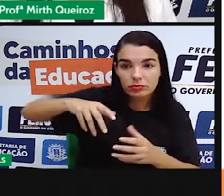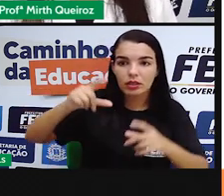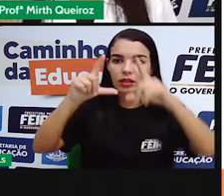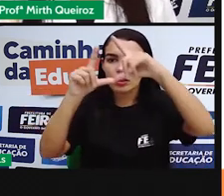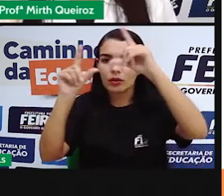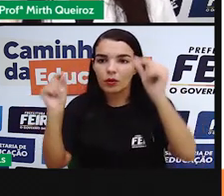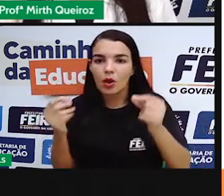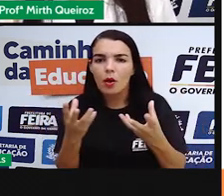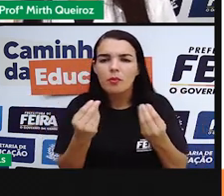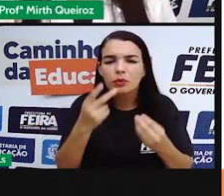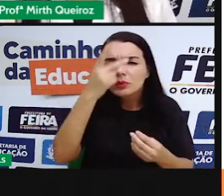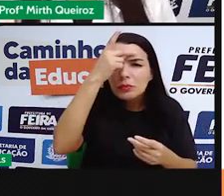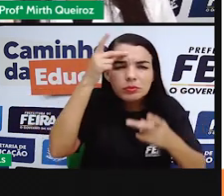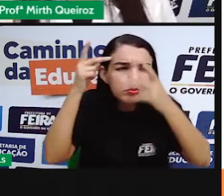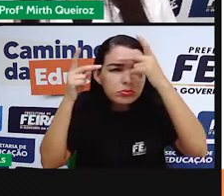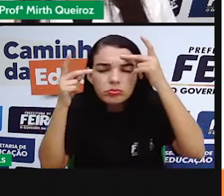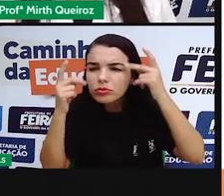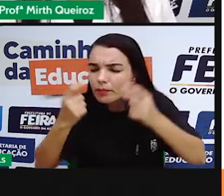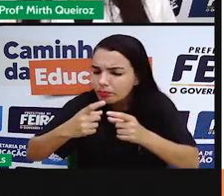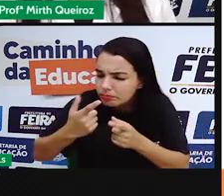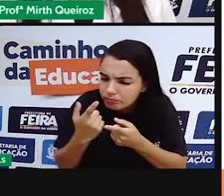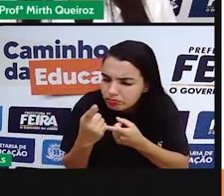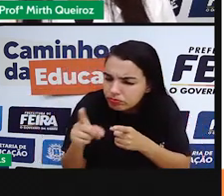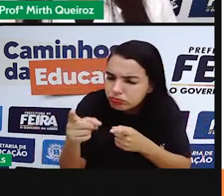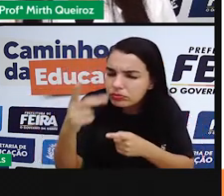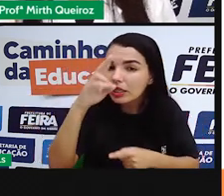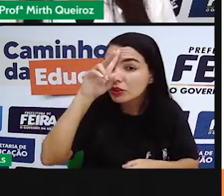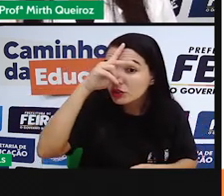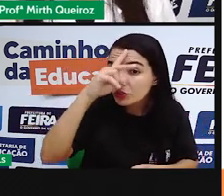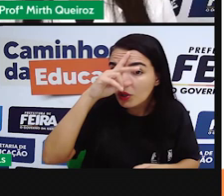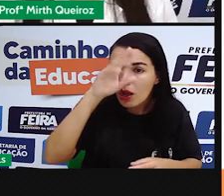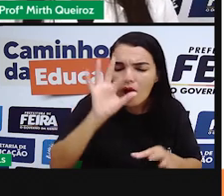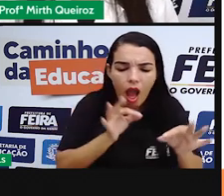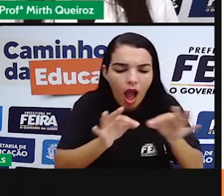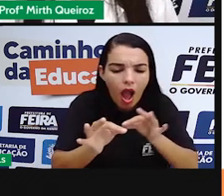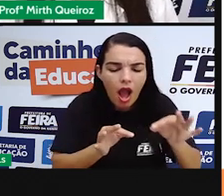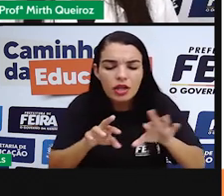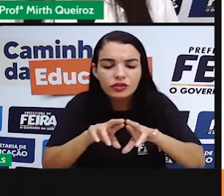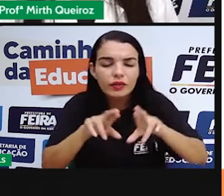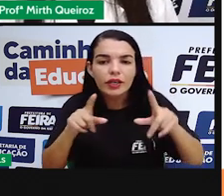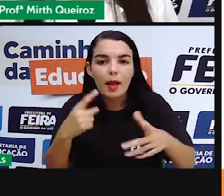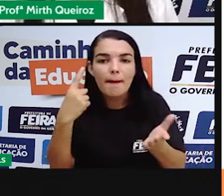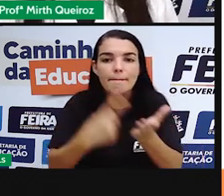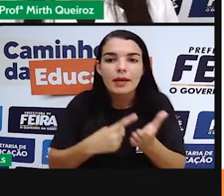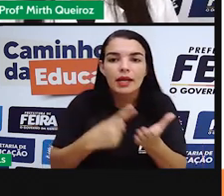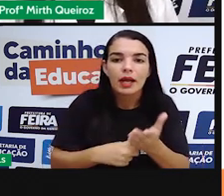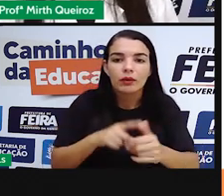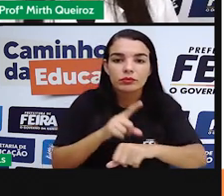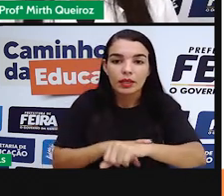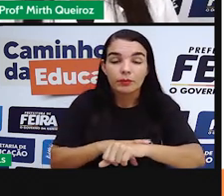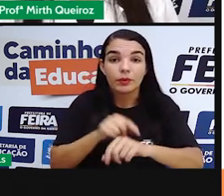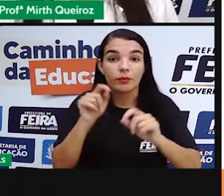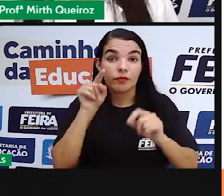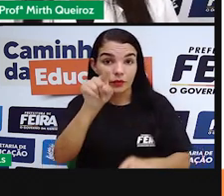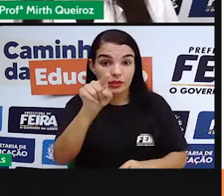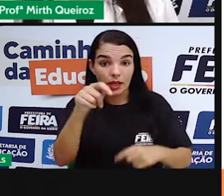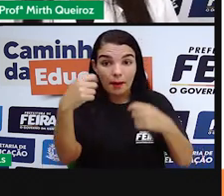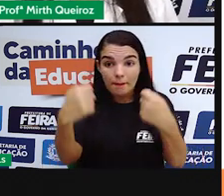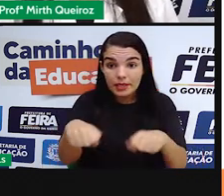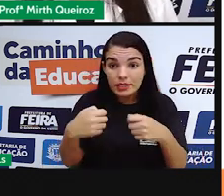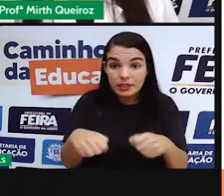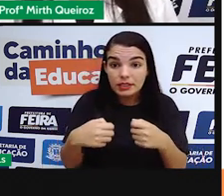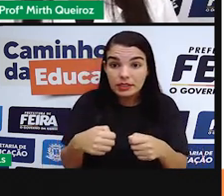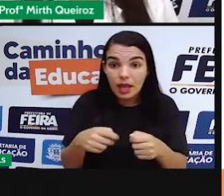povos ao longo da história organizaram formas diferentes de marcar o tempo. Você deverá investigar os